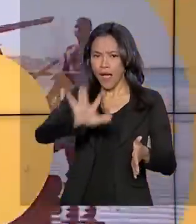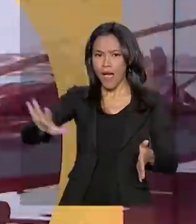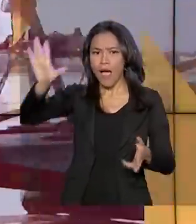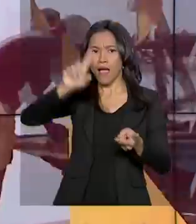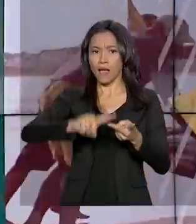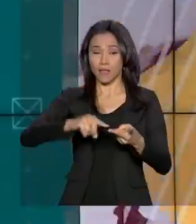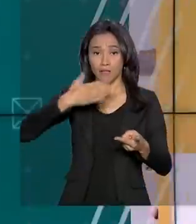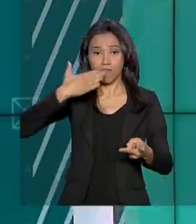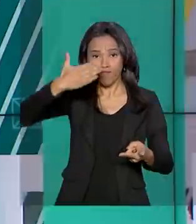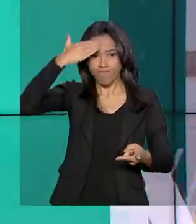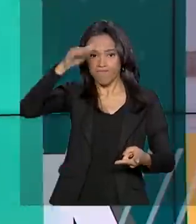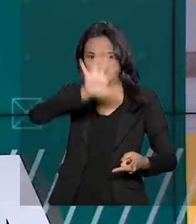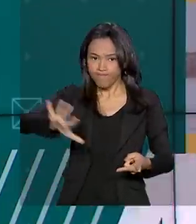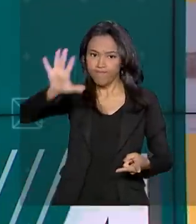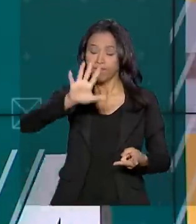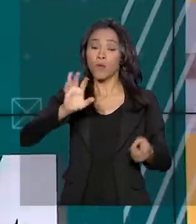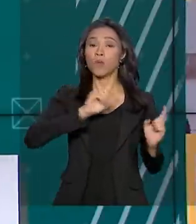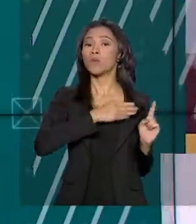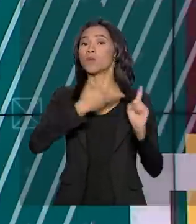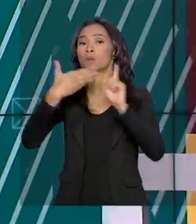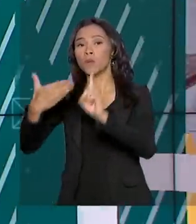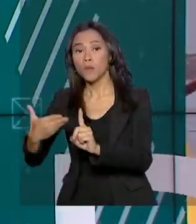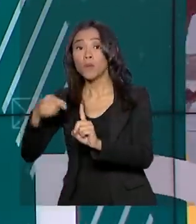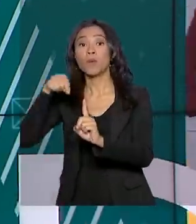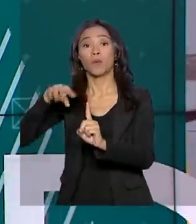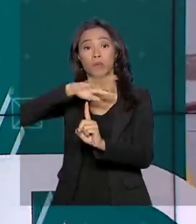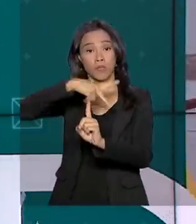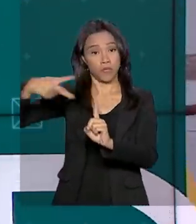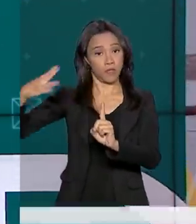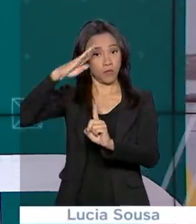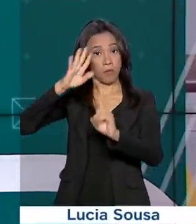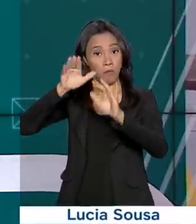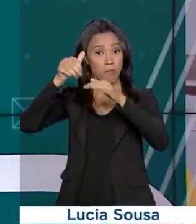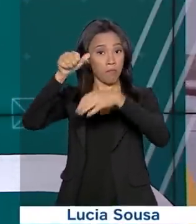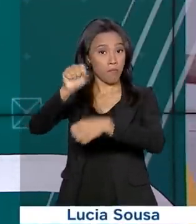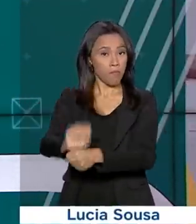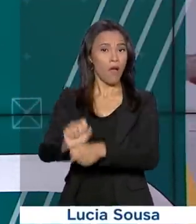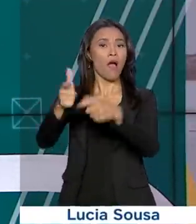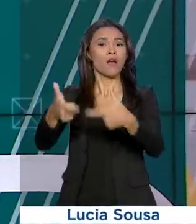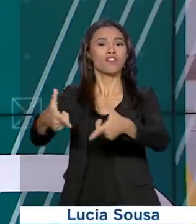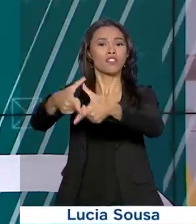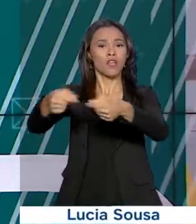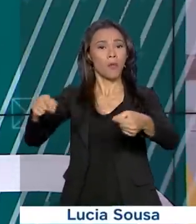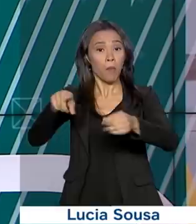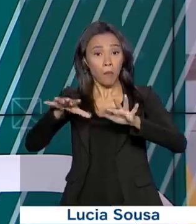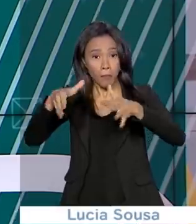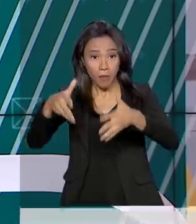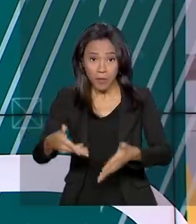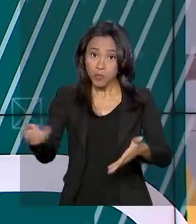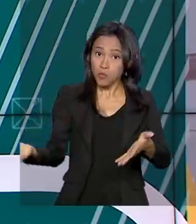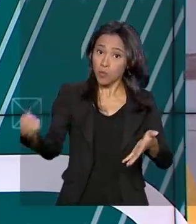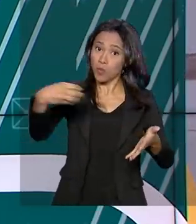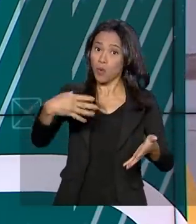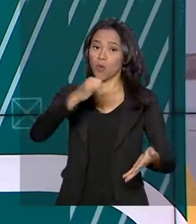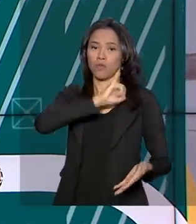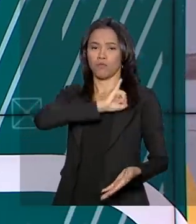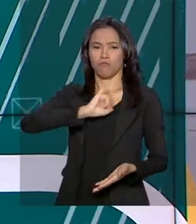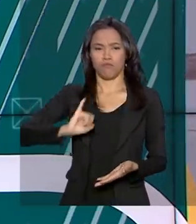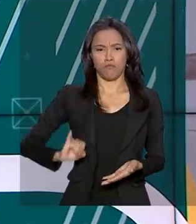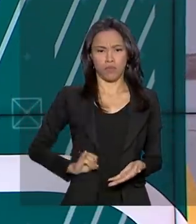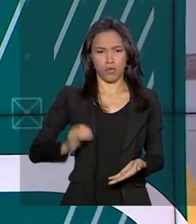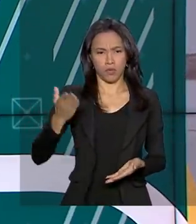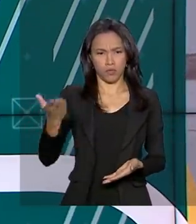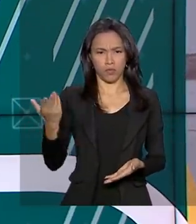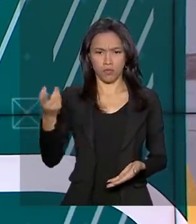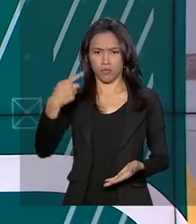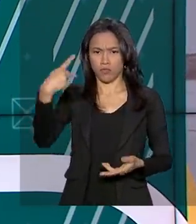primeira parada do presidente Jair Bolsonaro foi no Japão. Em Tóquio, ele participou da cerimônia de ascensão do novo imperador japonês ao lado